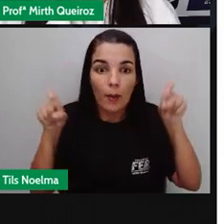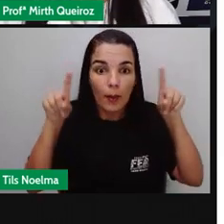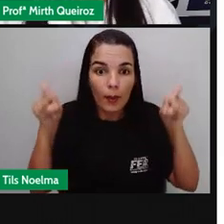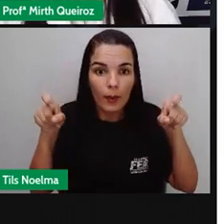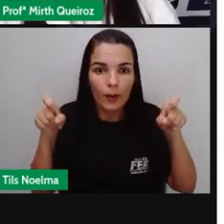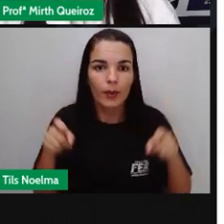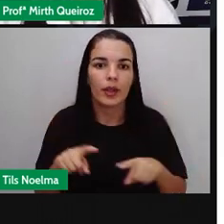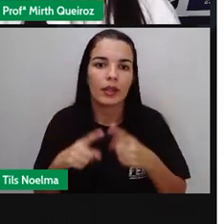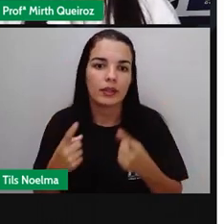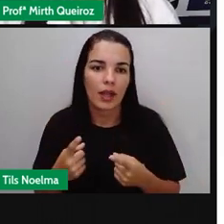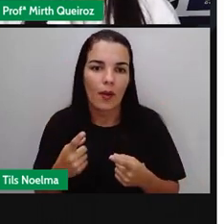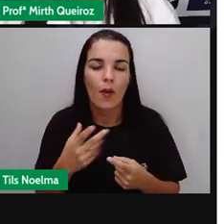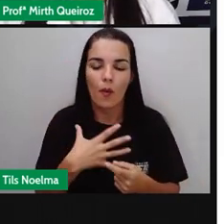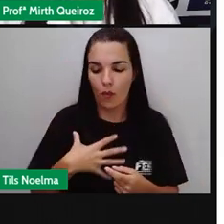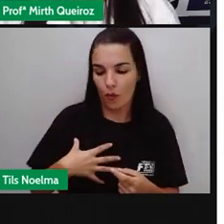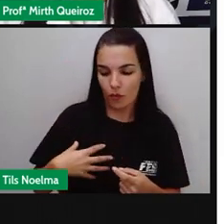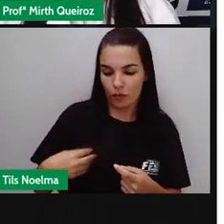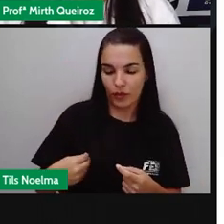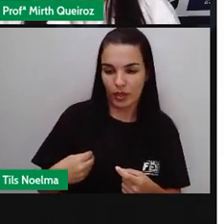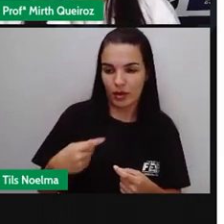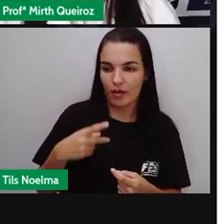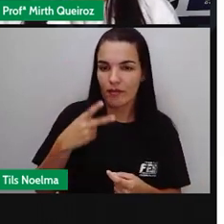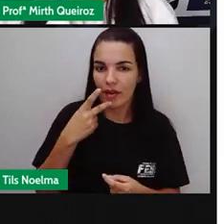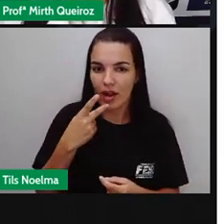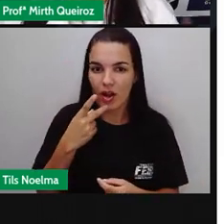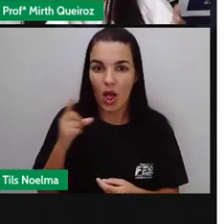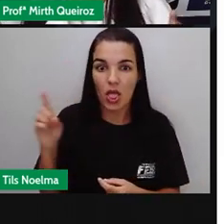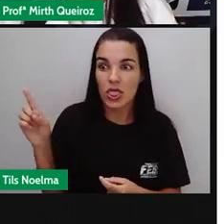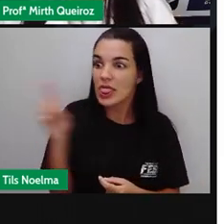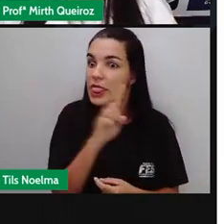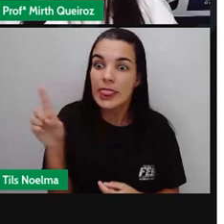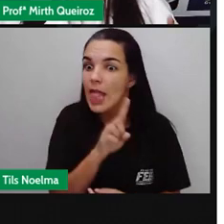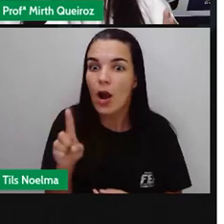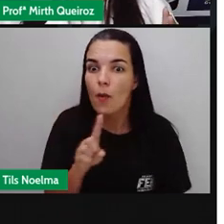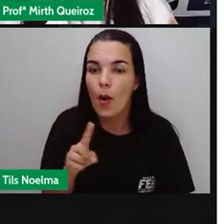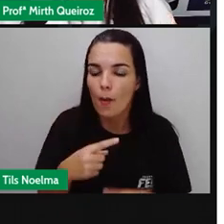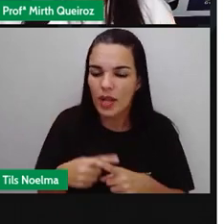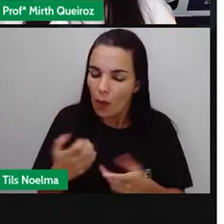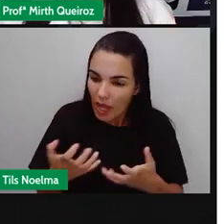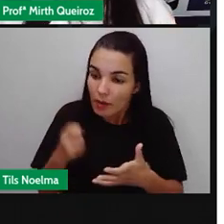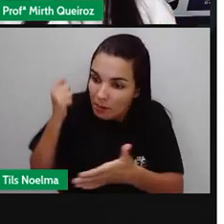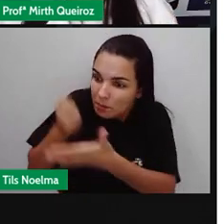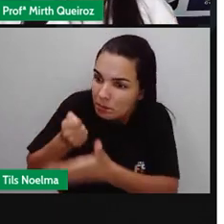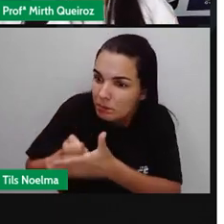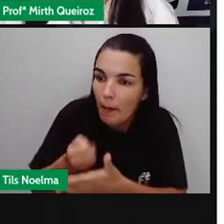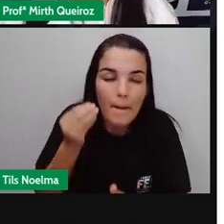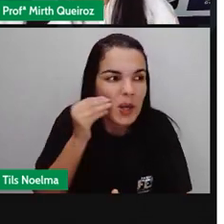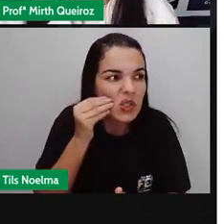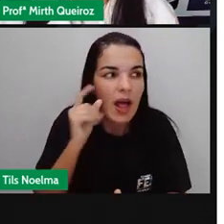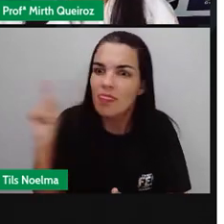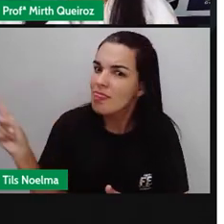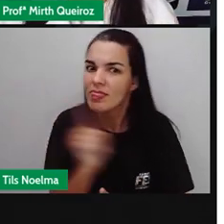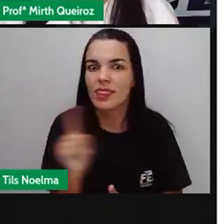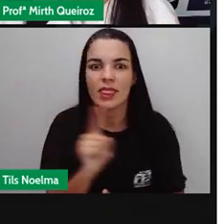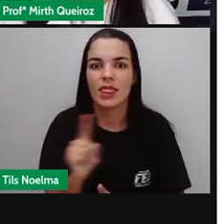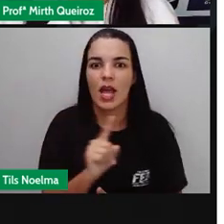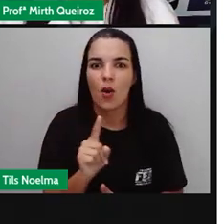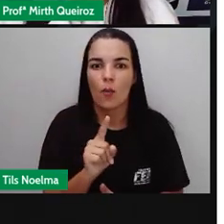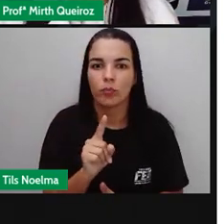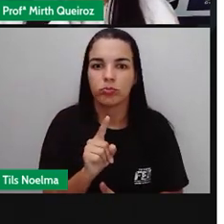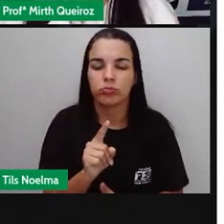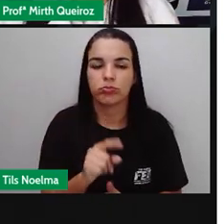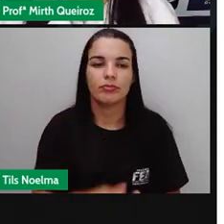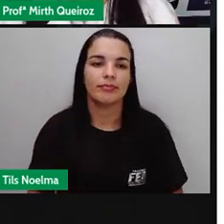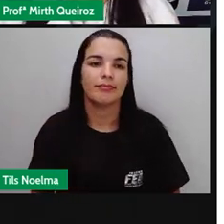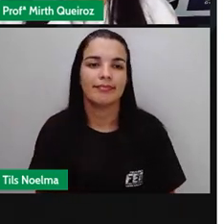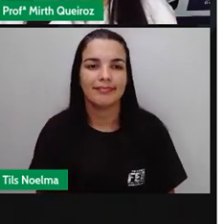não redondo do pai. E aí é quando a gente quer dar ênfase, né? Aí esse não, que foi o que o filho levou